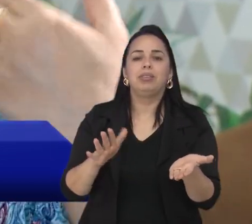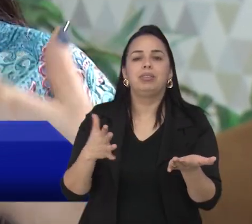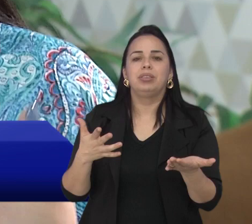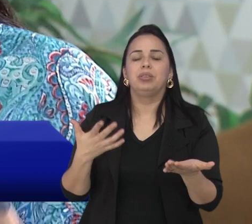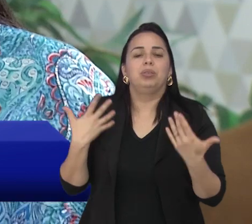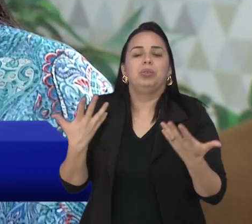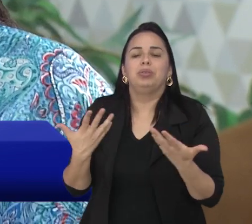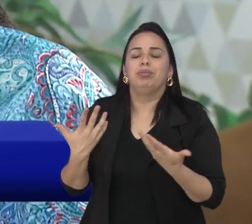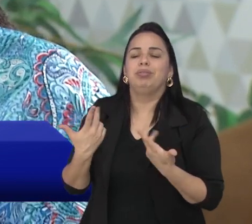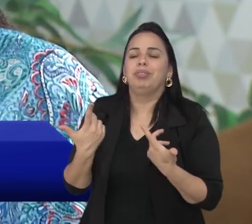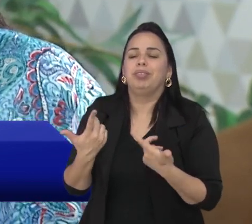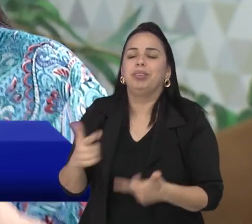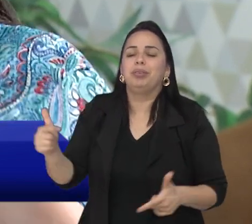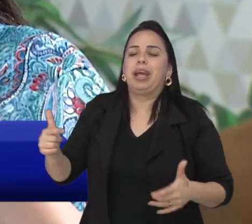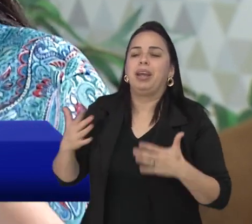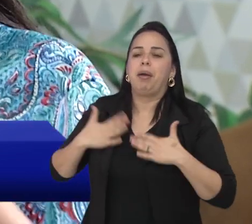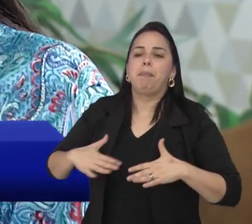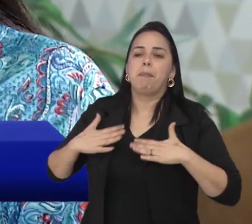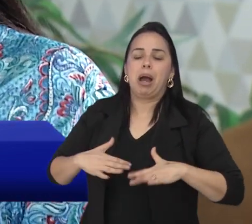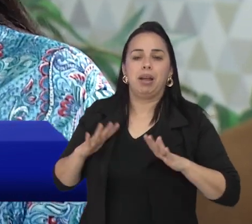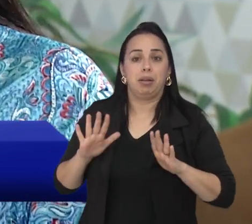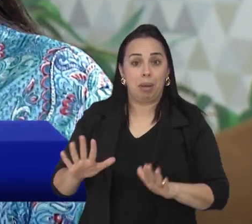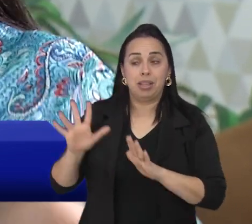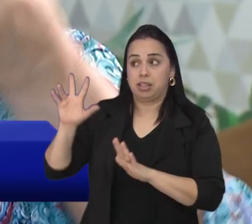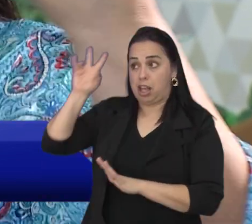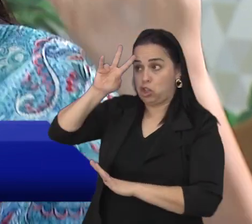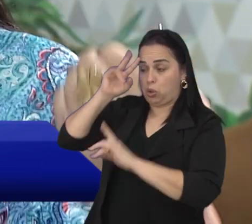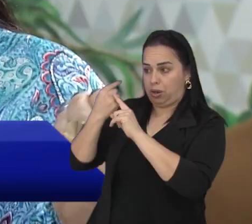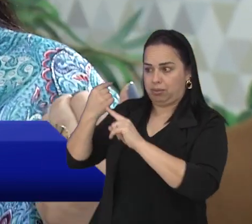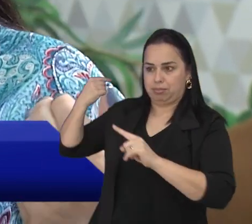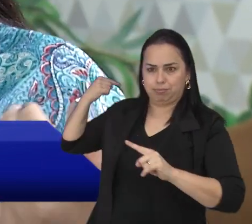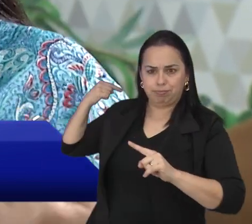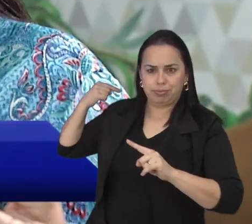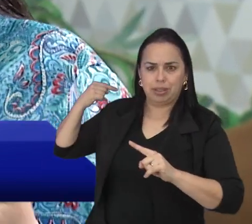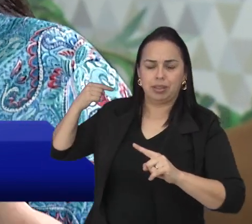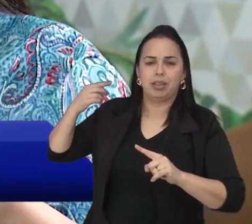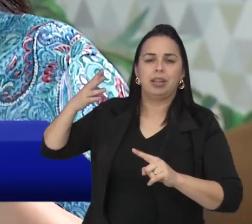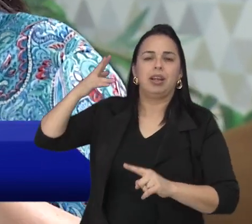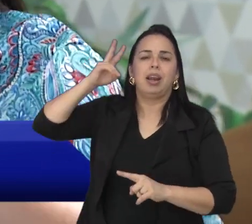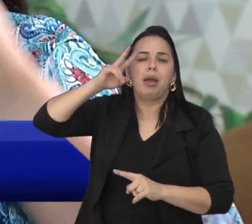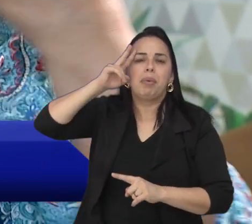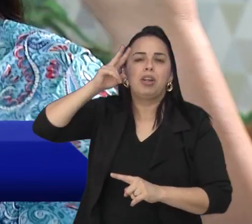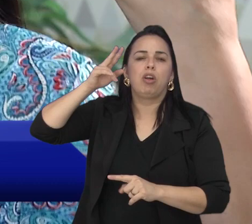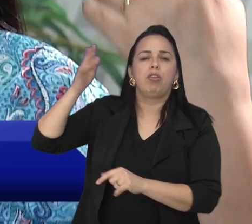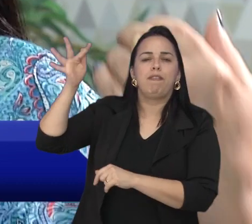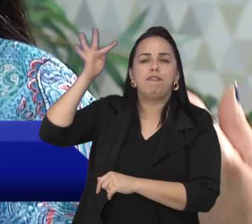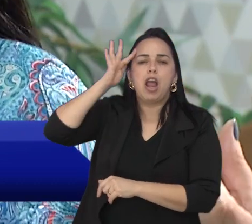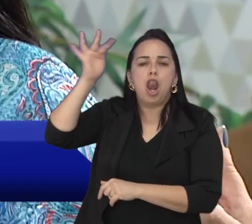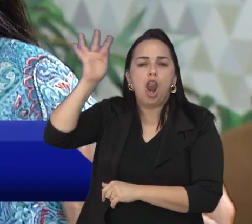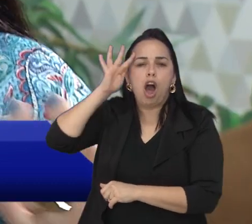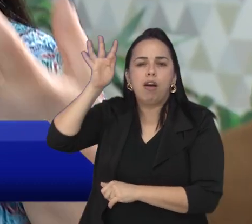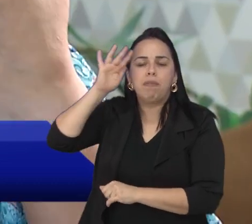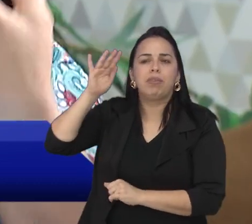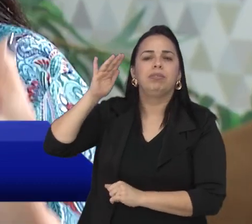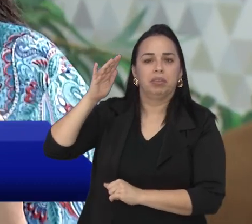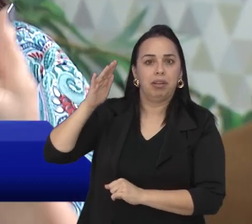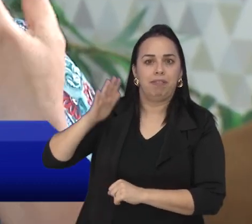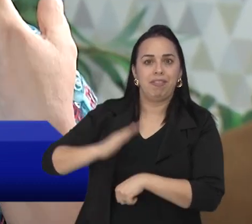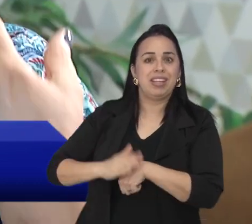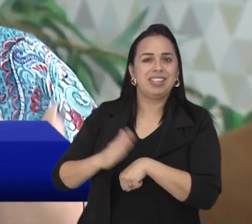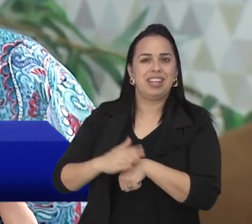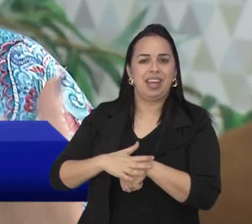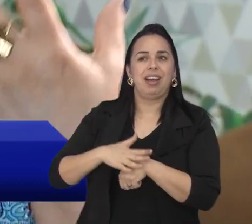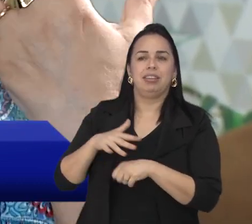E ela não traz o estado de presença. Se você for perceber, na história, quando nós fazemos referência aos filósofos, os